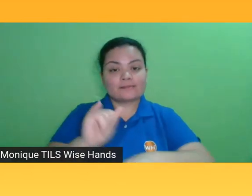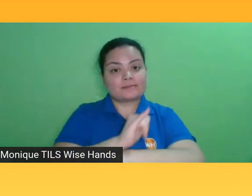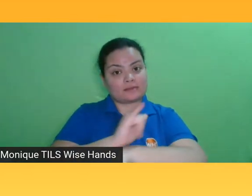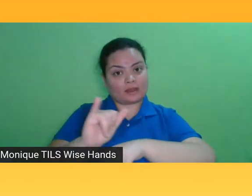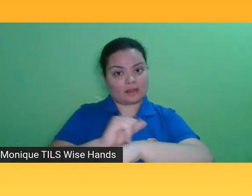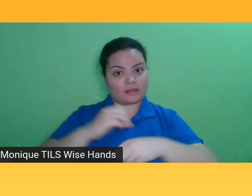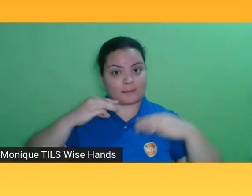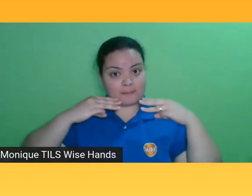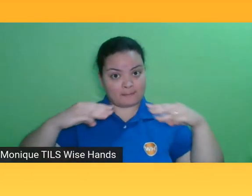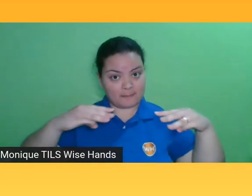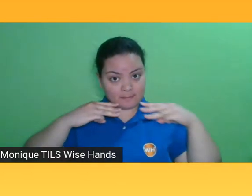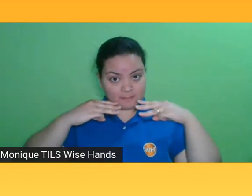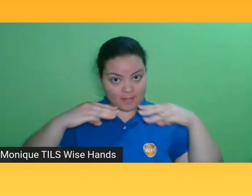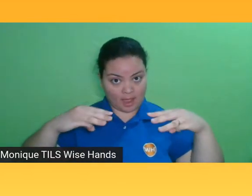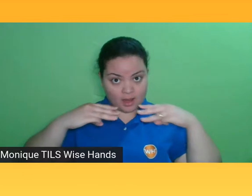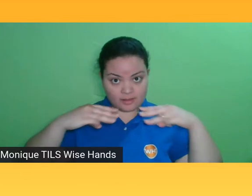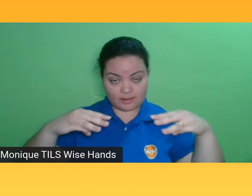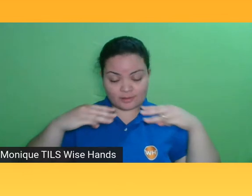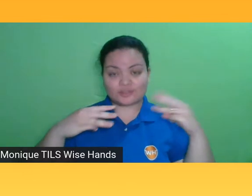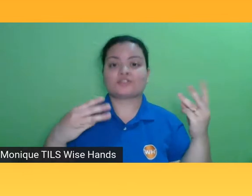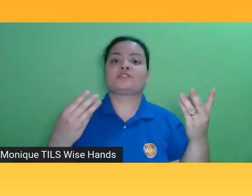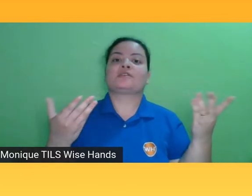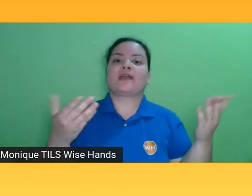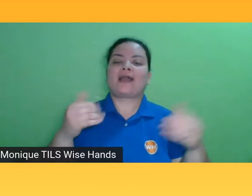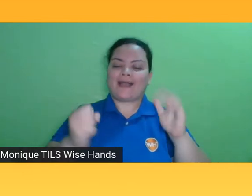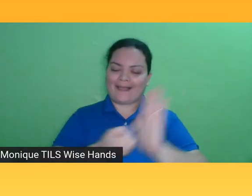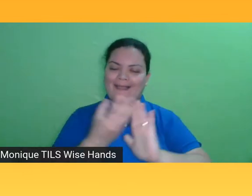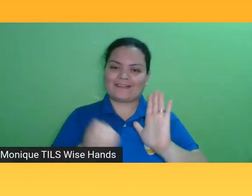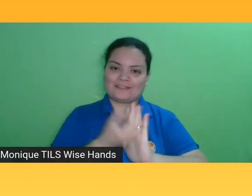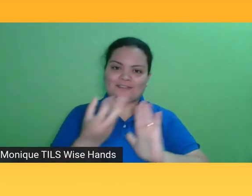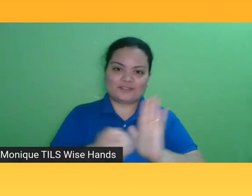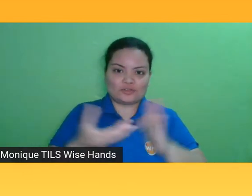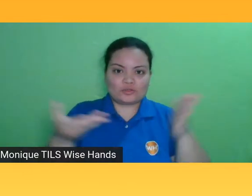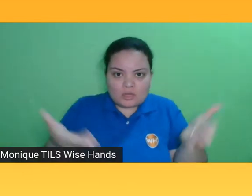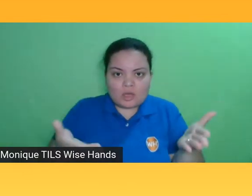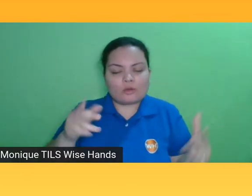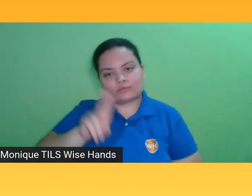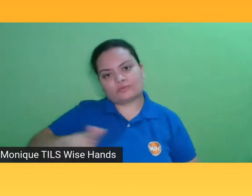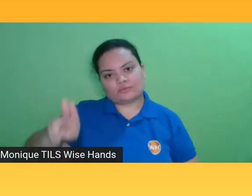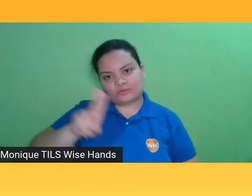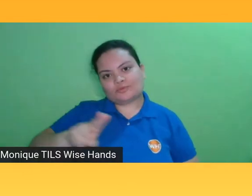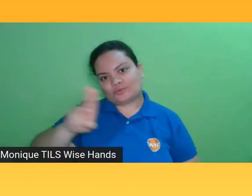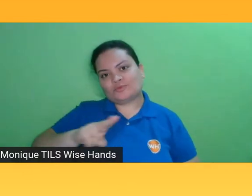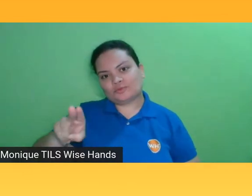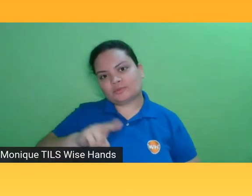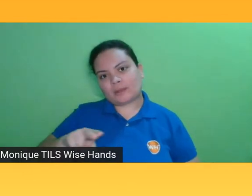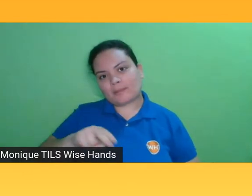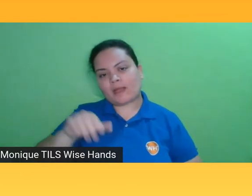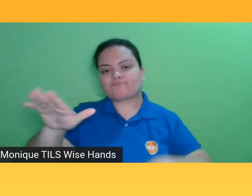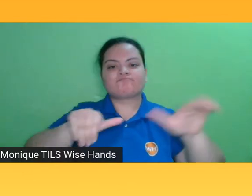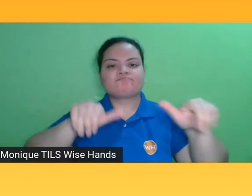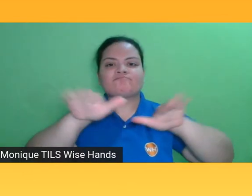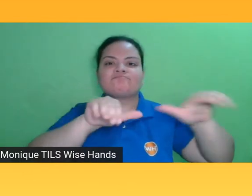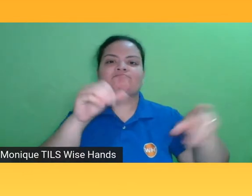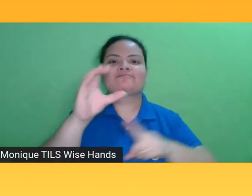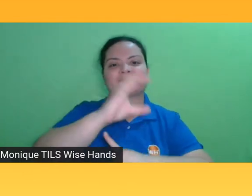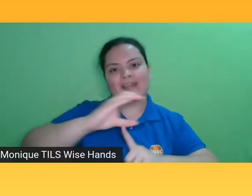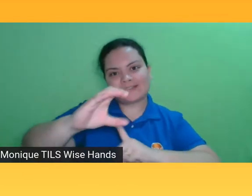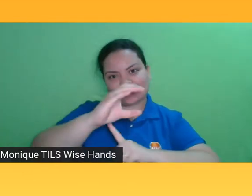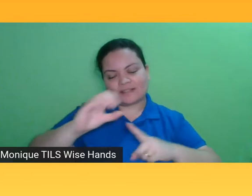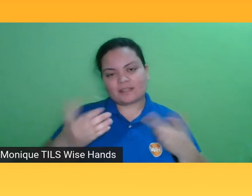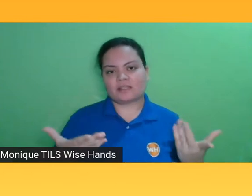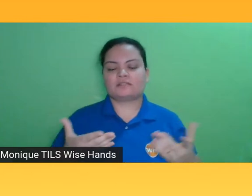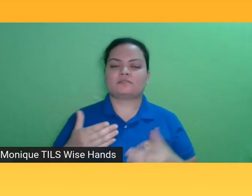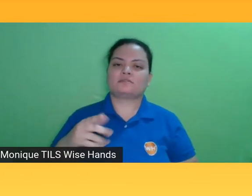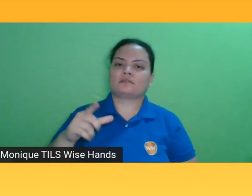editora usa hoje pra falar com os nossos leitores. Mas, até olhando pro mercado de outros países, como Estados Unidos